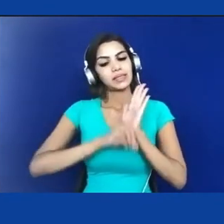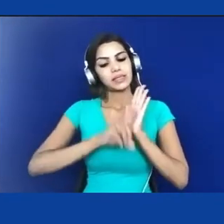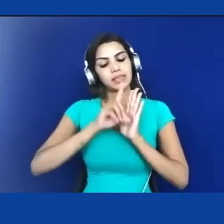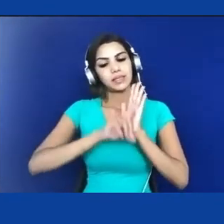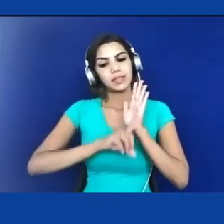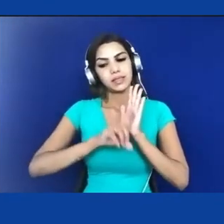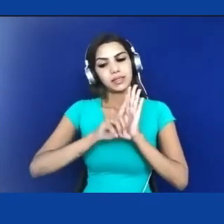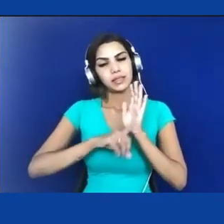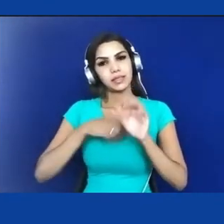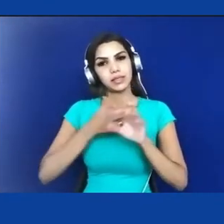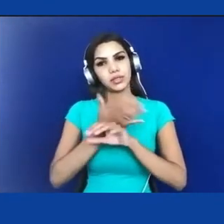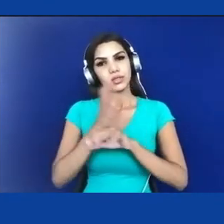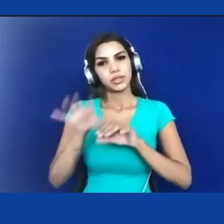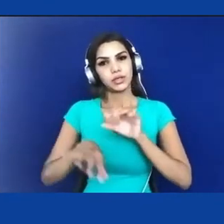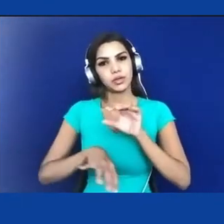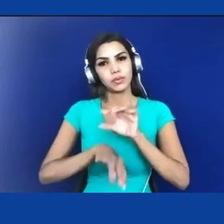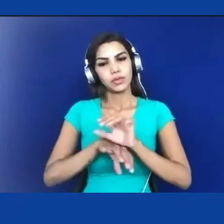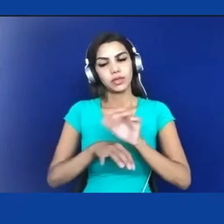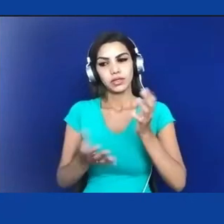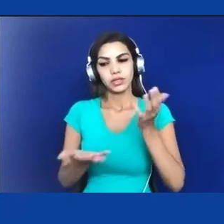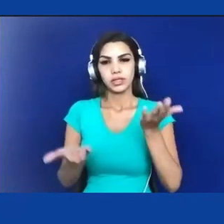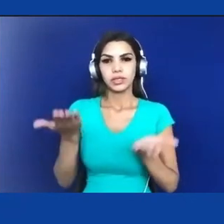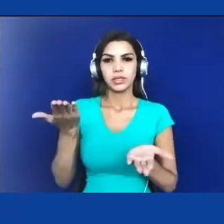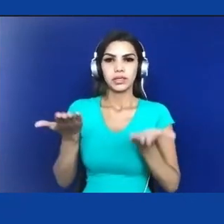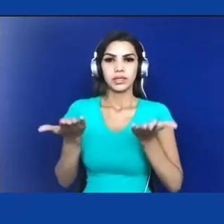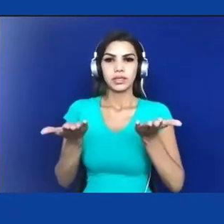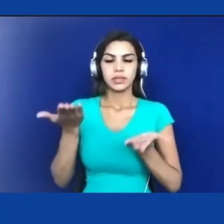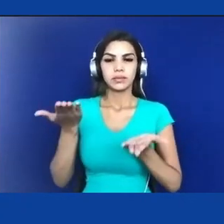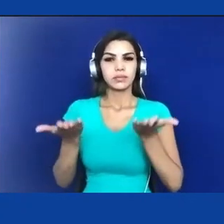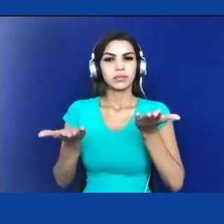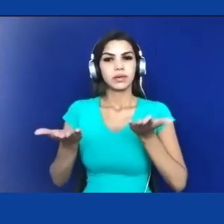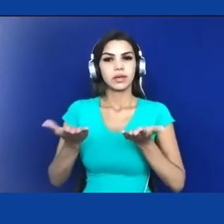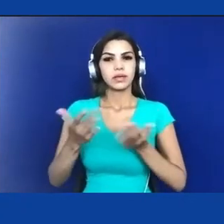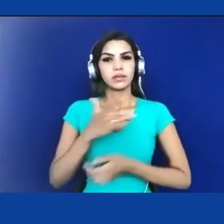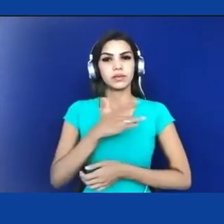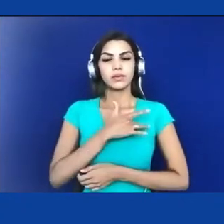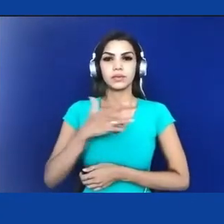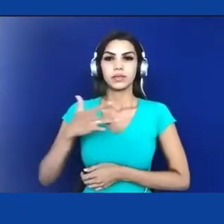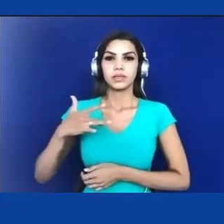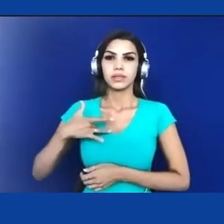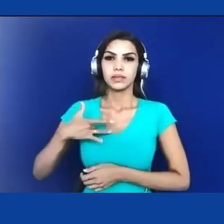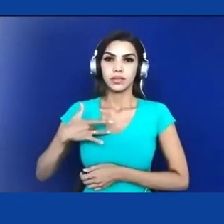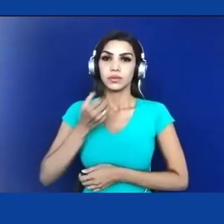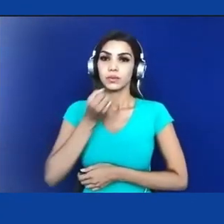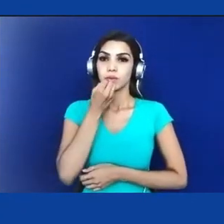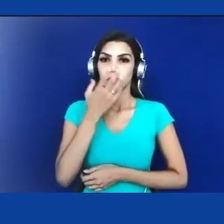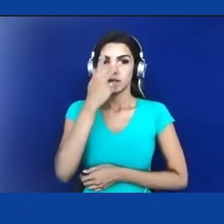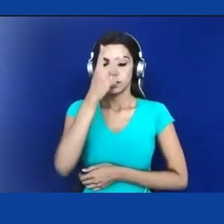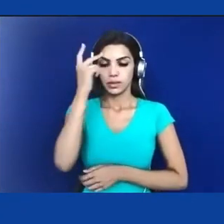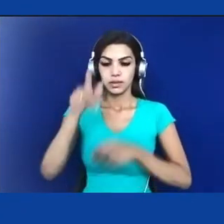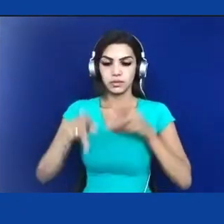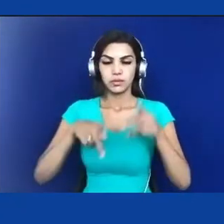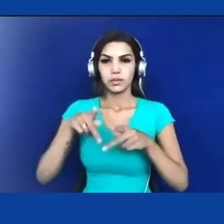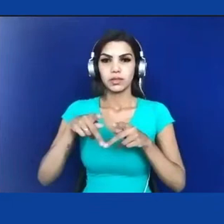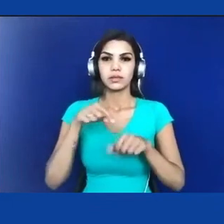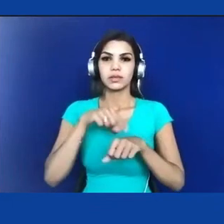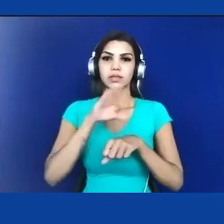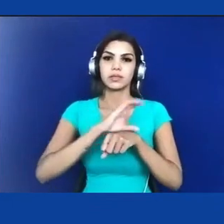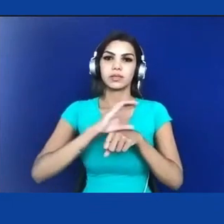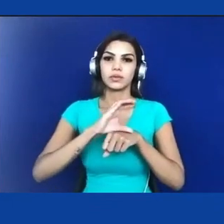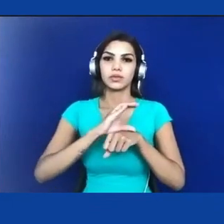equilibrado e sadio como bem comum do povo. ela é de 88.